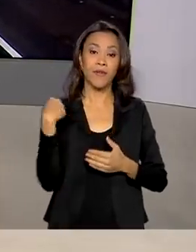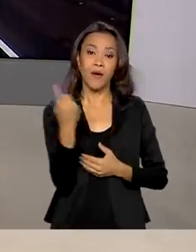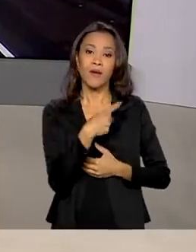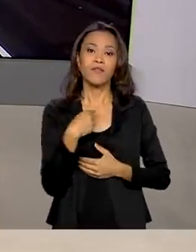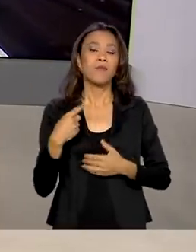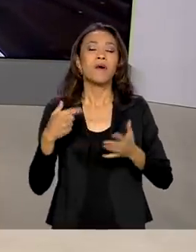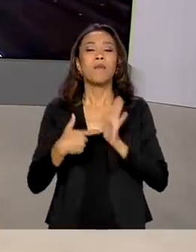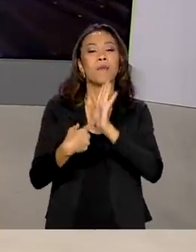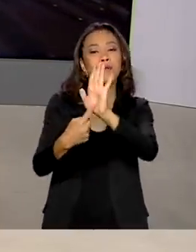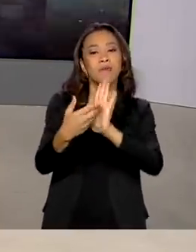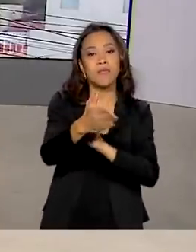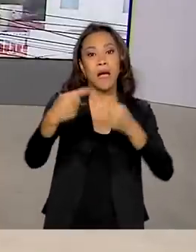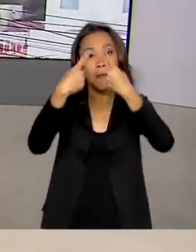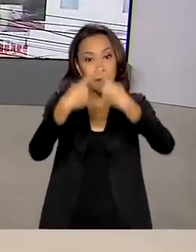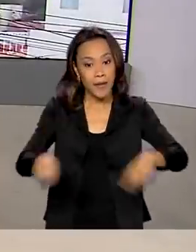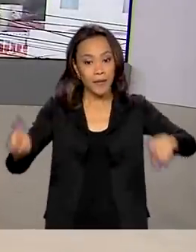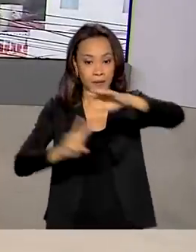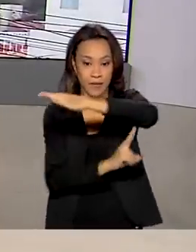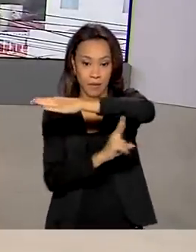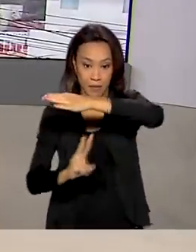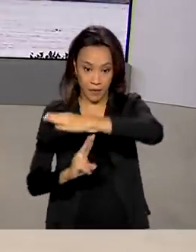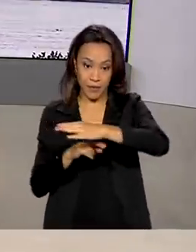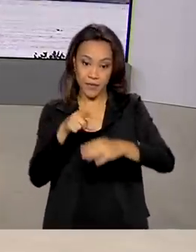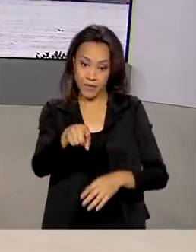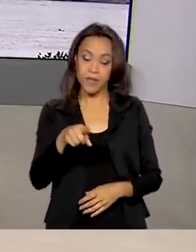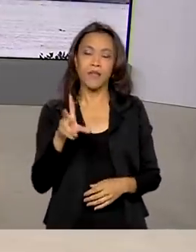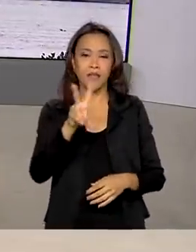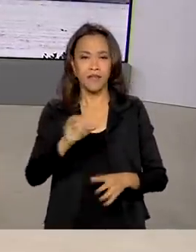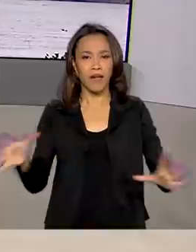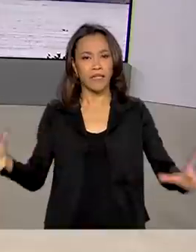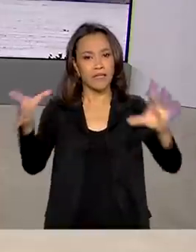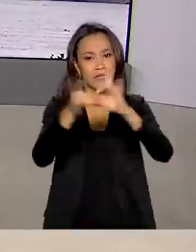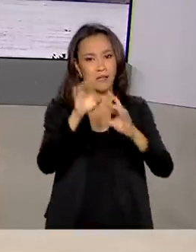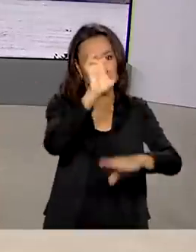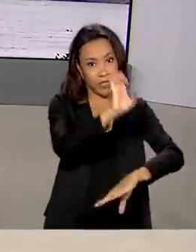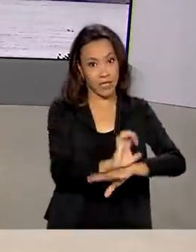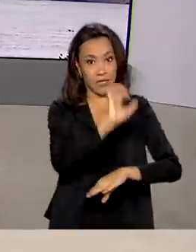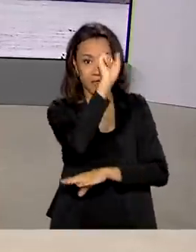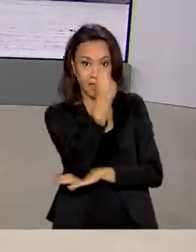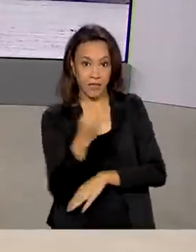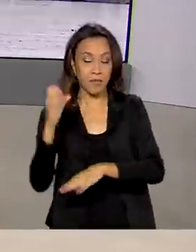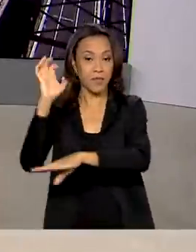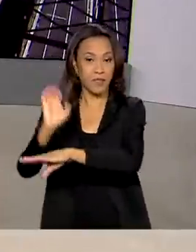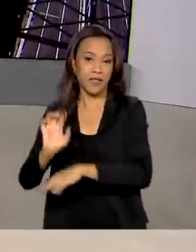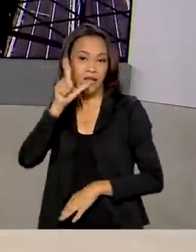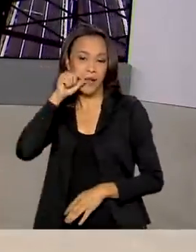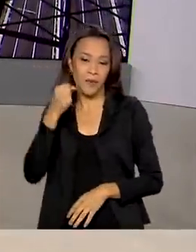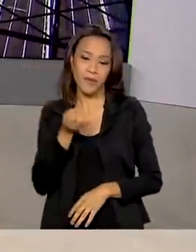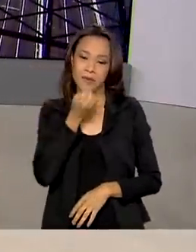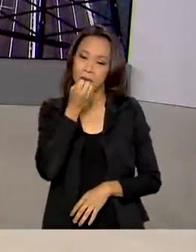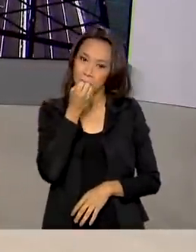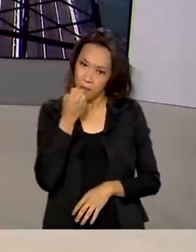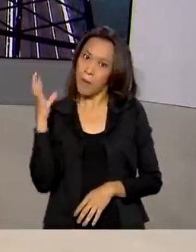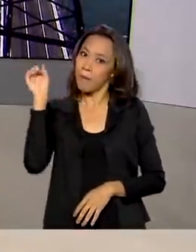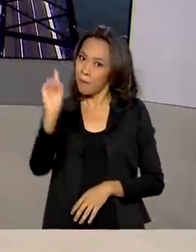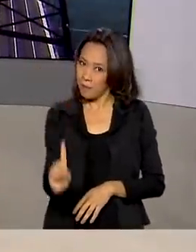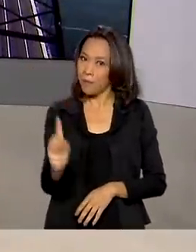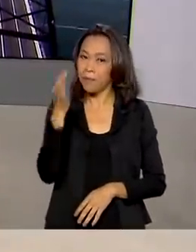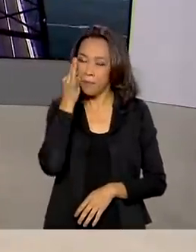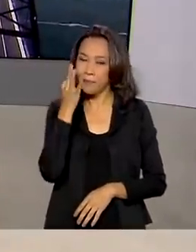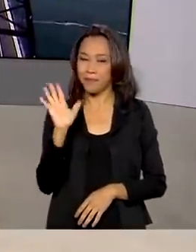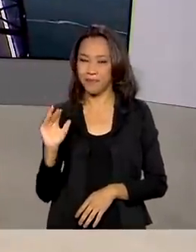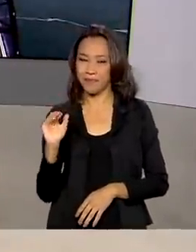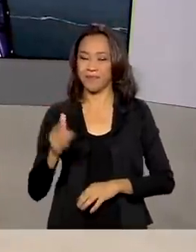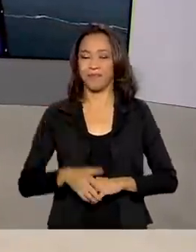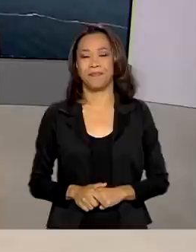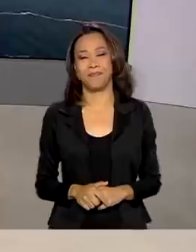abertura de tráfego na ponte sobre o Rio São Francisco e vai ligar os estados de Sergipe e Alagoas. Com a participação do presidente Jair Bolsonaro. Até